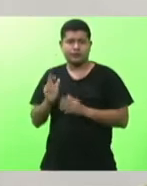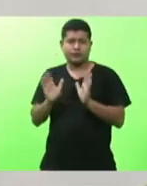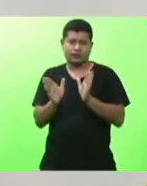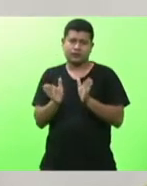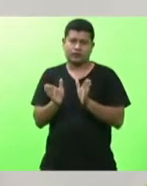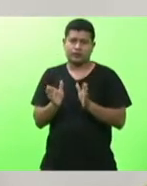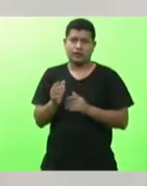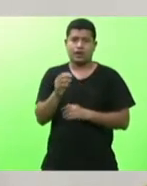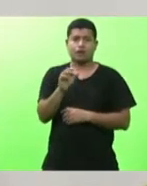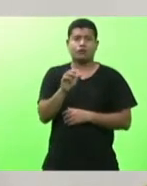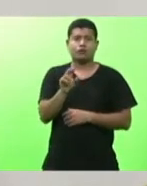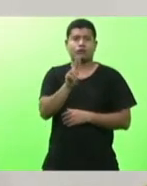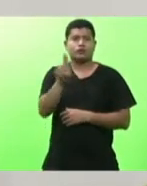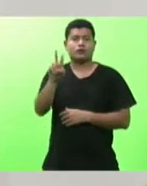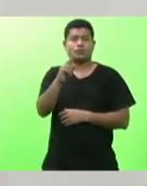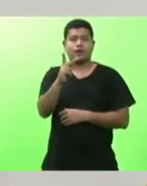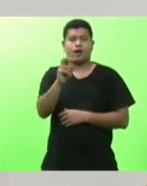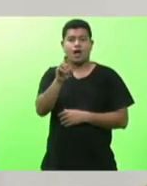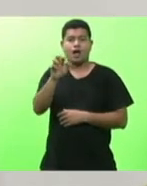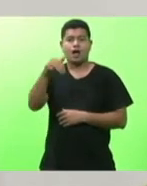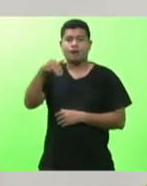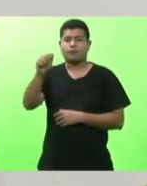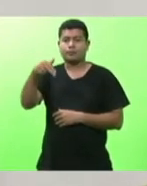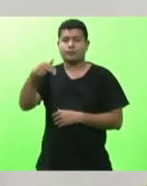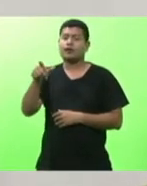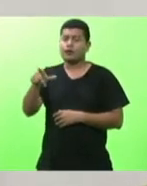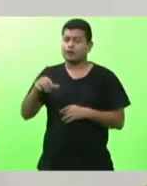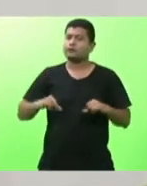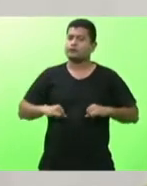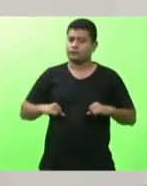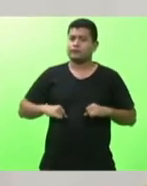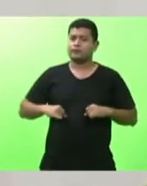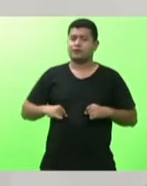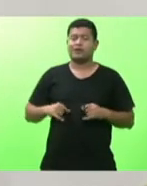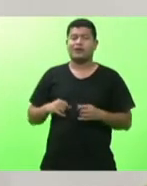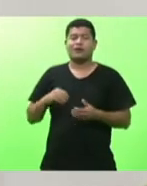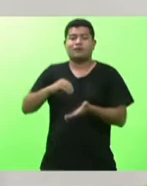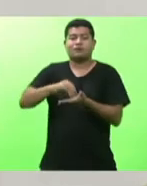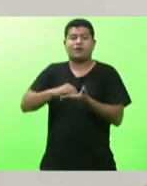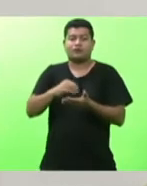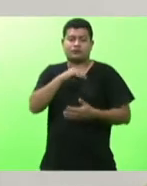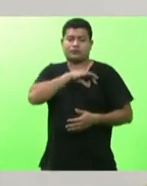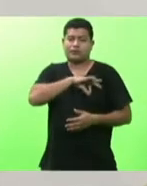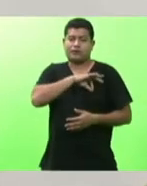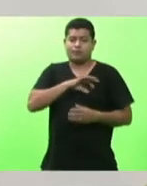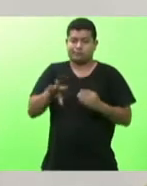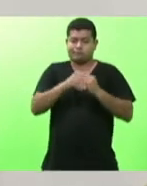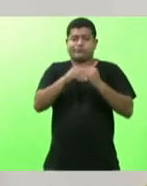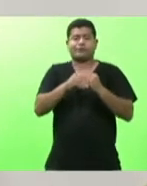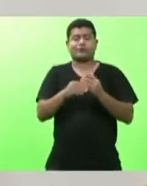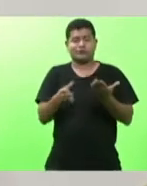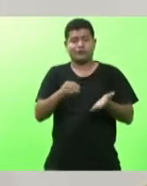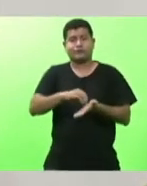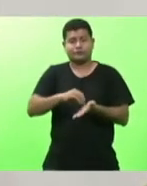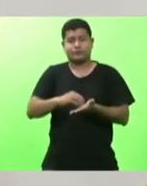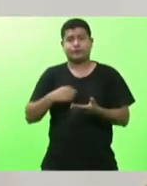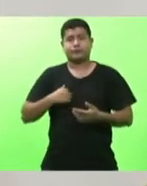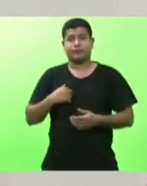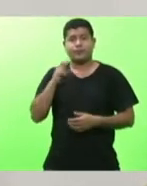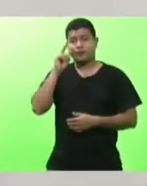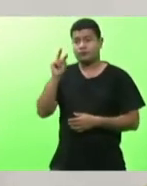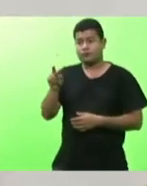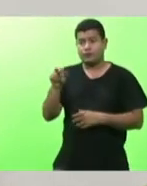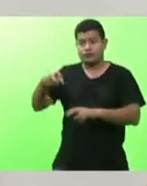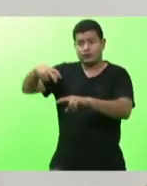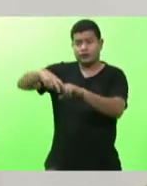dessas pessoas que tem sofrido esse prejuízo e ao recebê-lo, deputado Silvio, eu vi sentado na